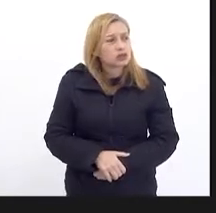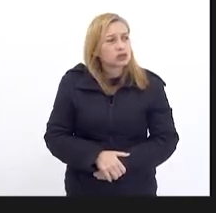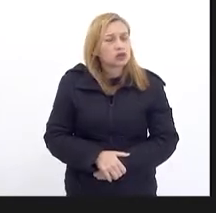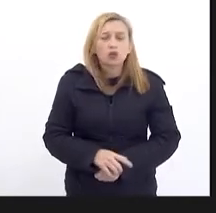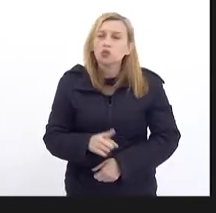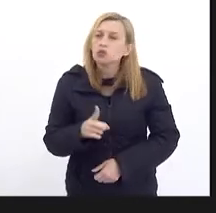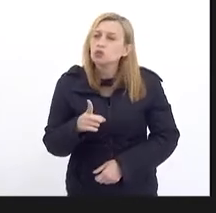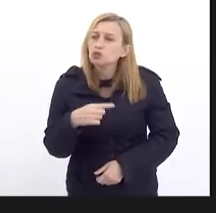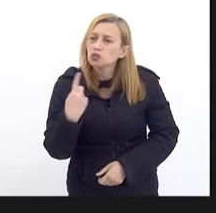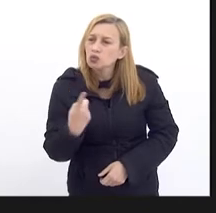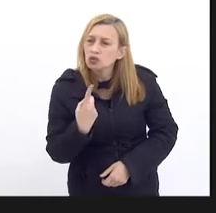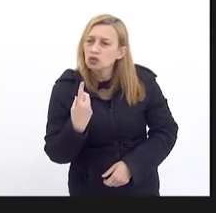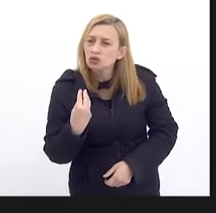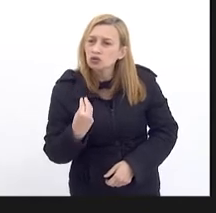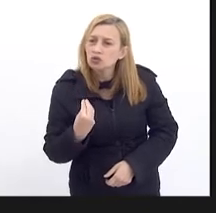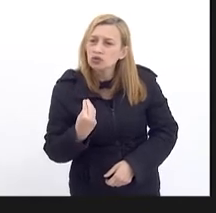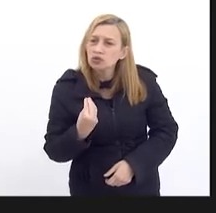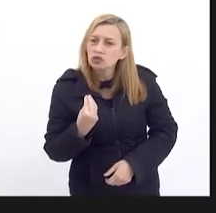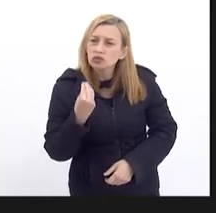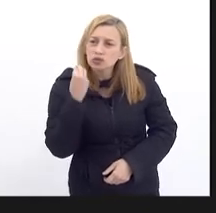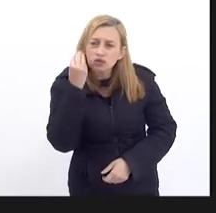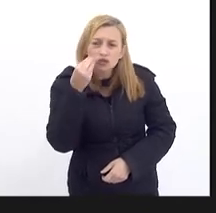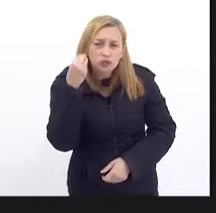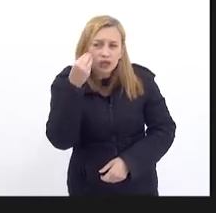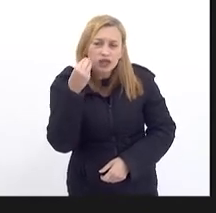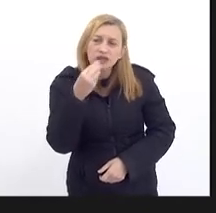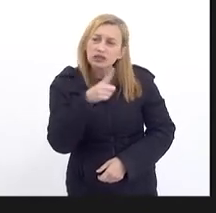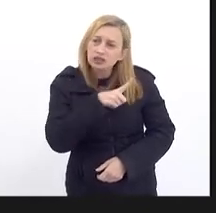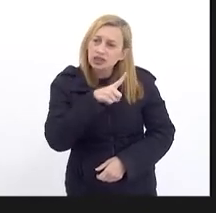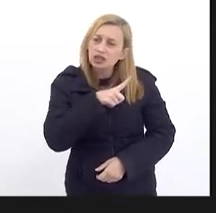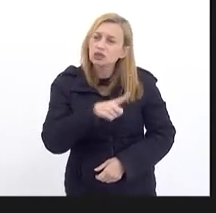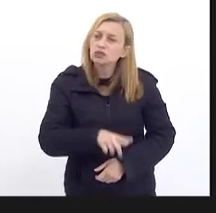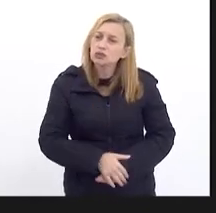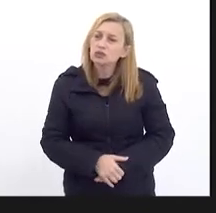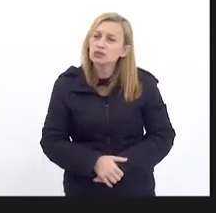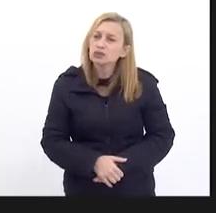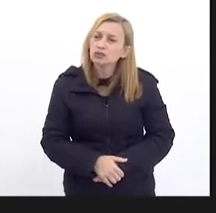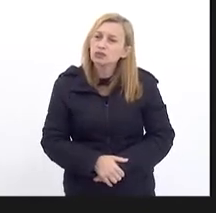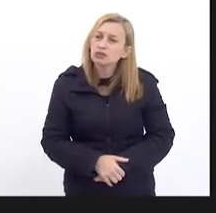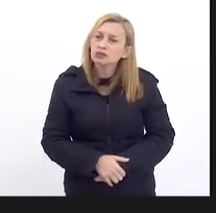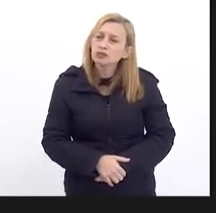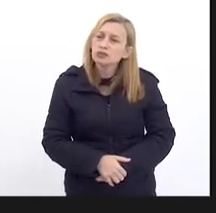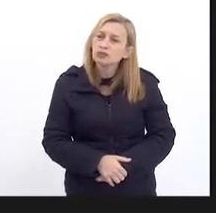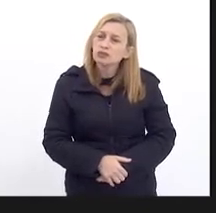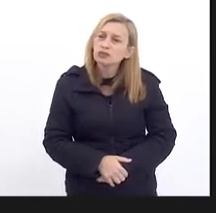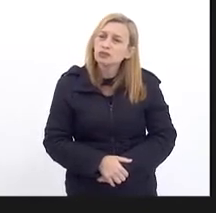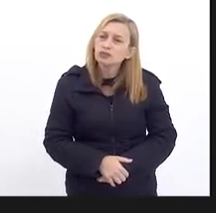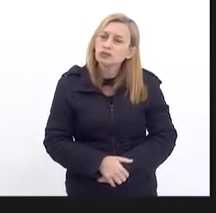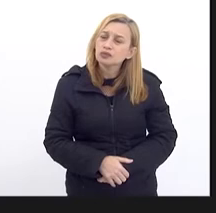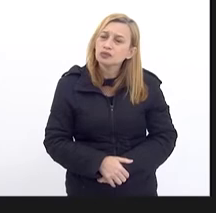vivendo Na dele A situação